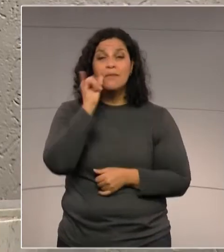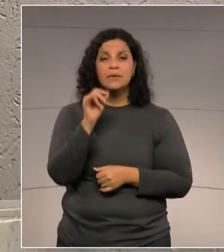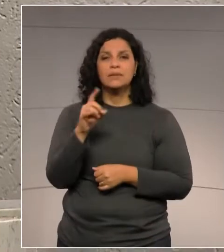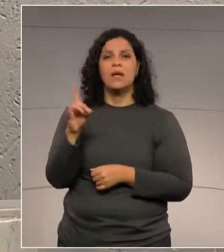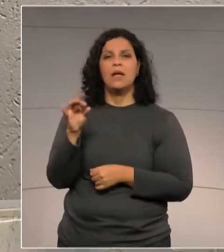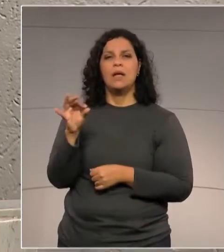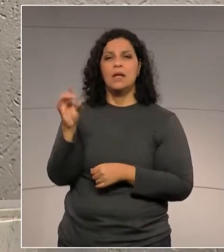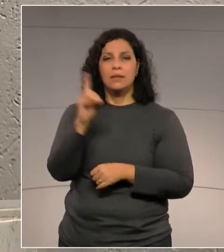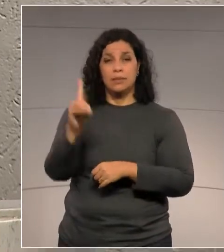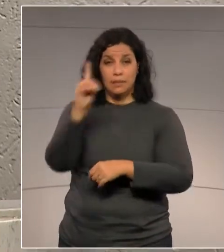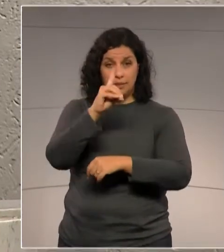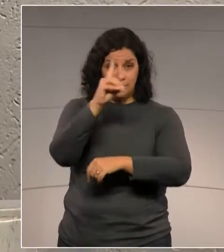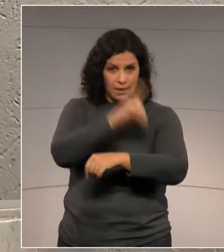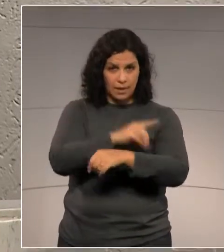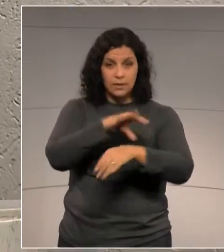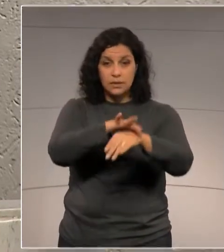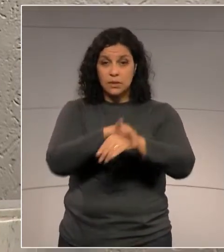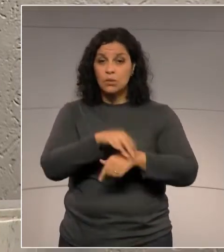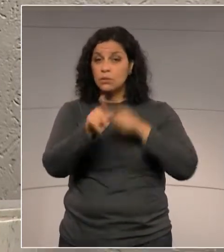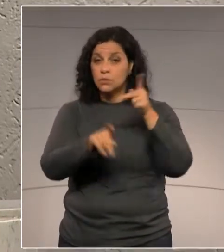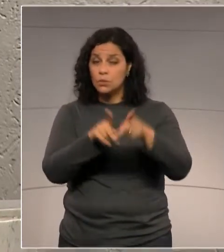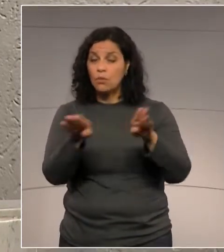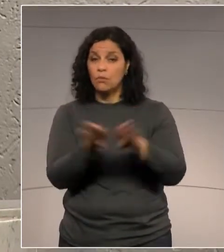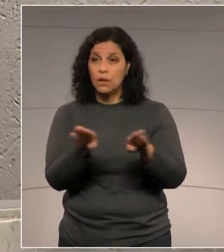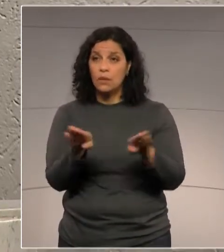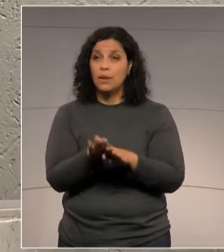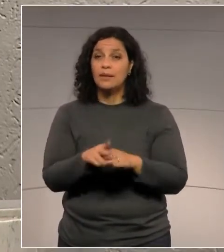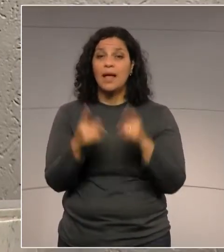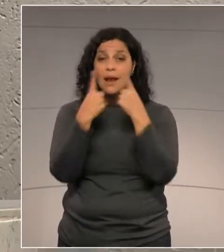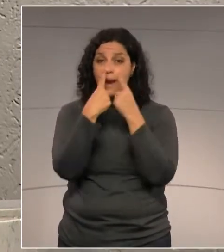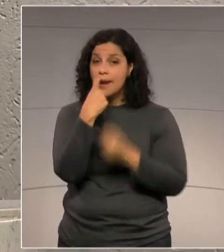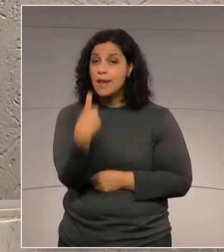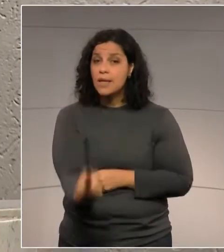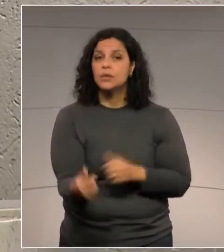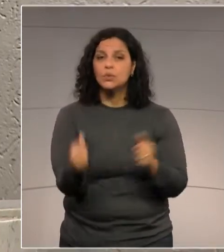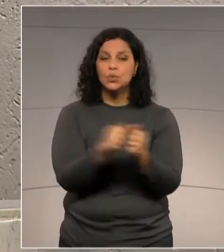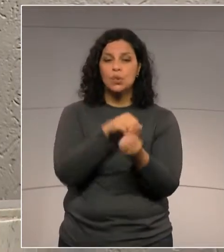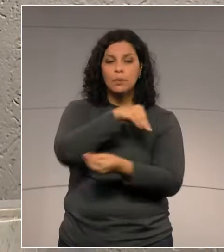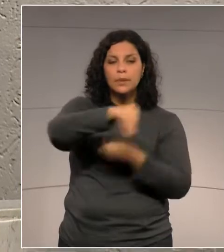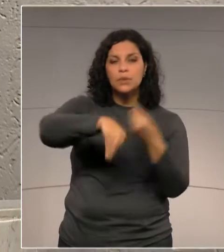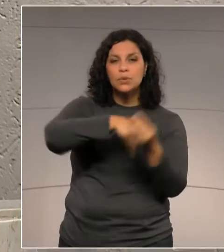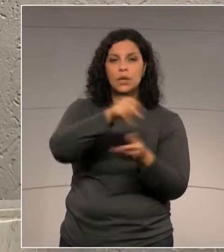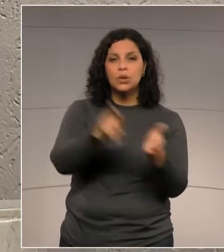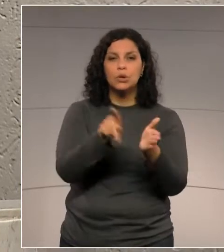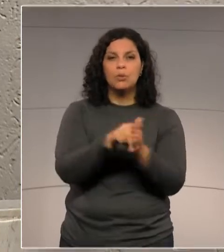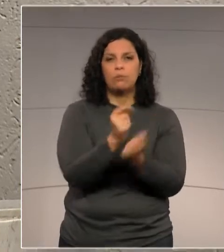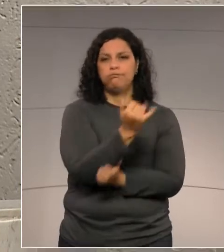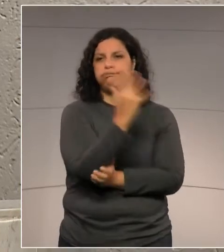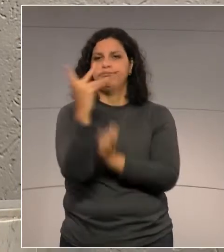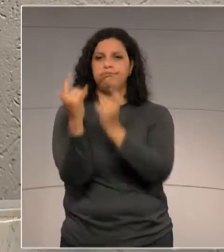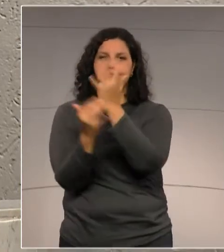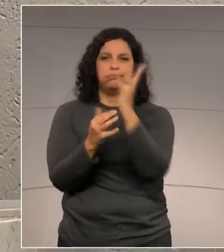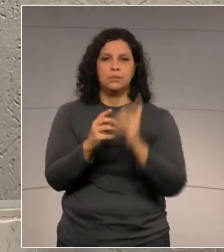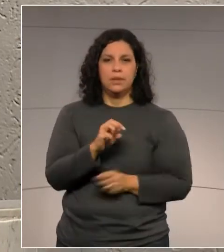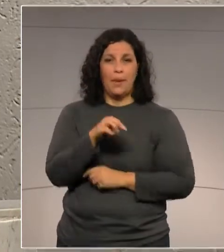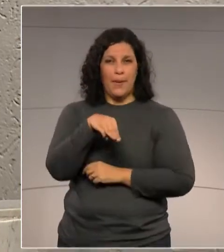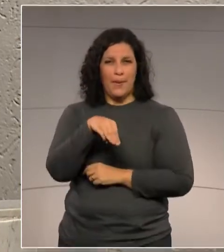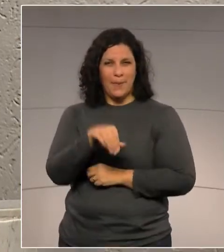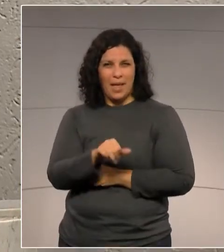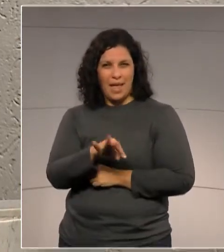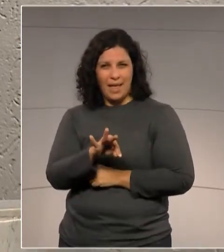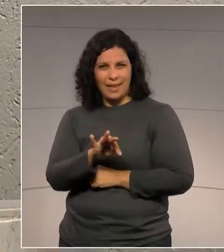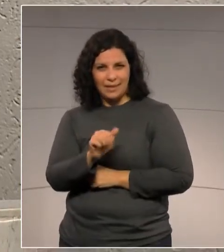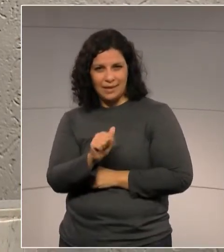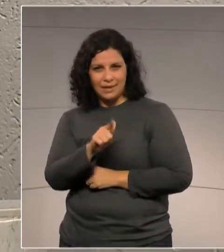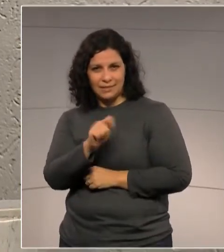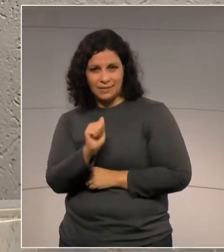e de segurança pública. Tem lixo no meio daqueles imensos matagais. Agora, quem que